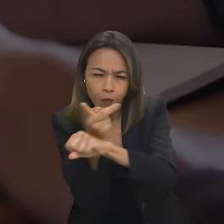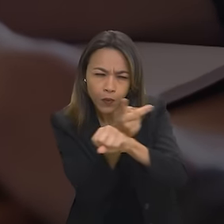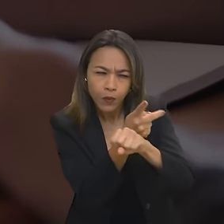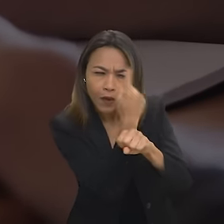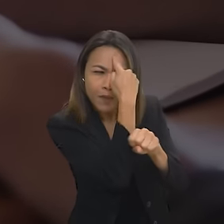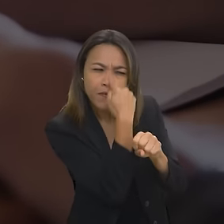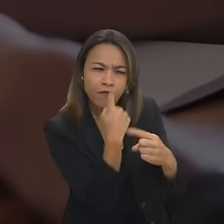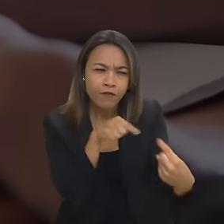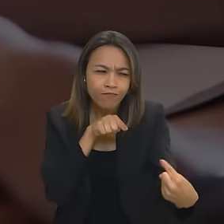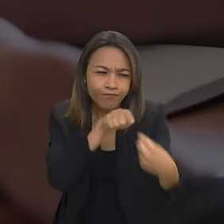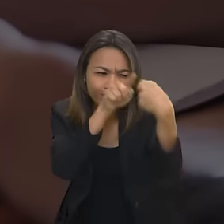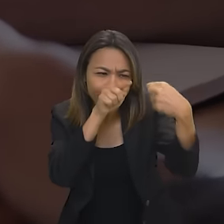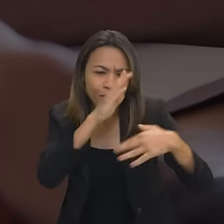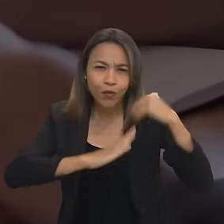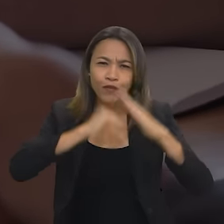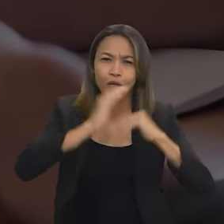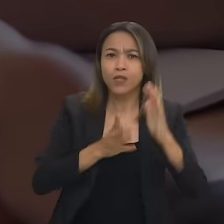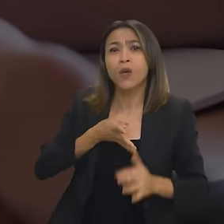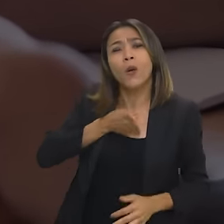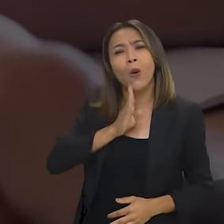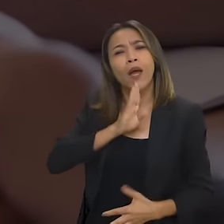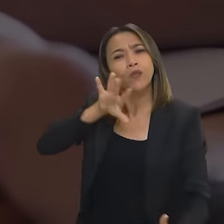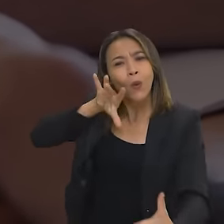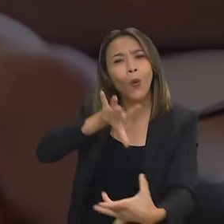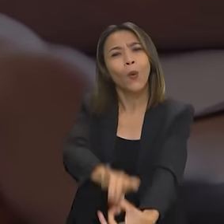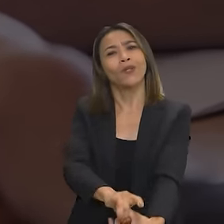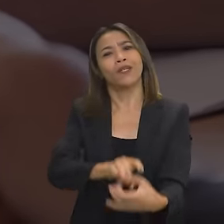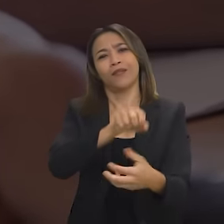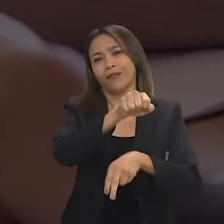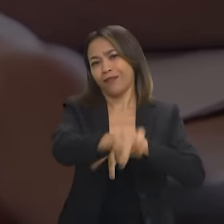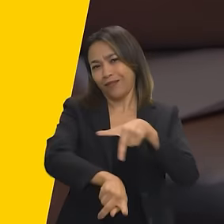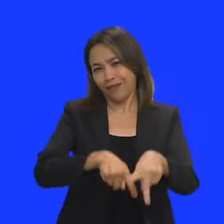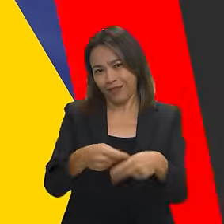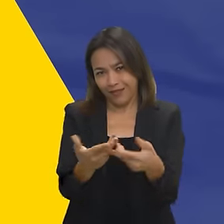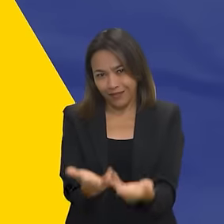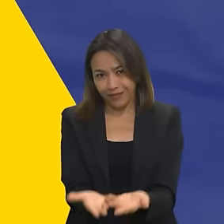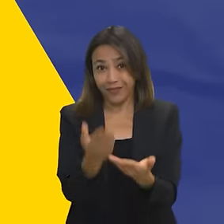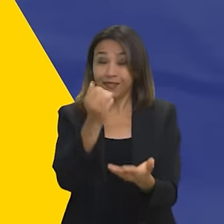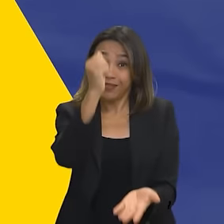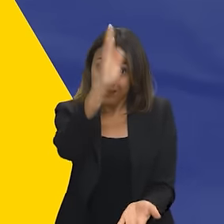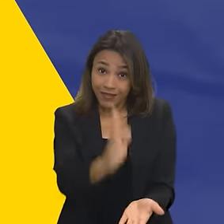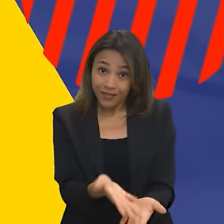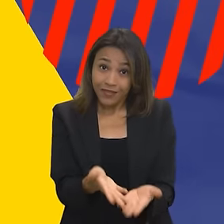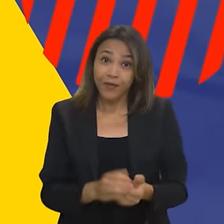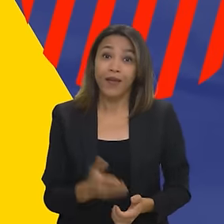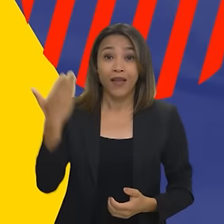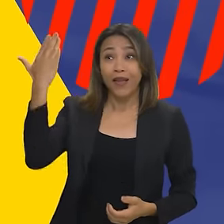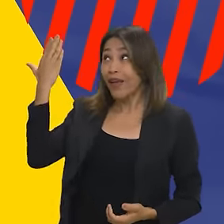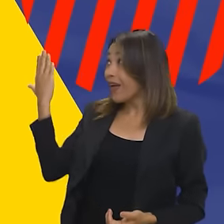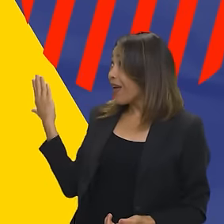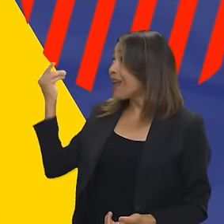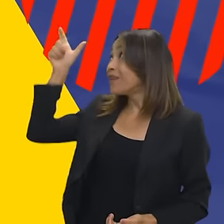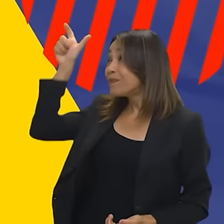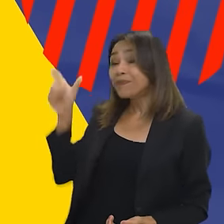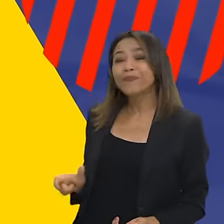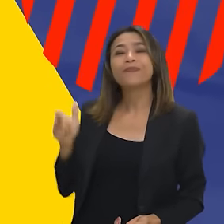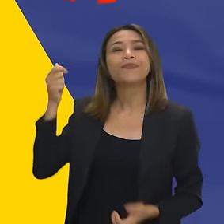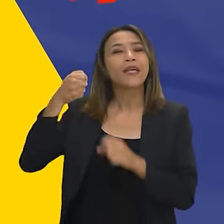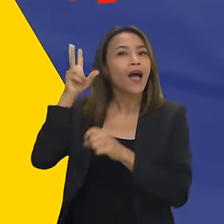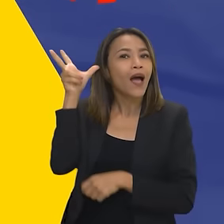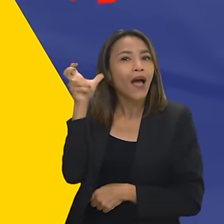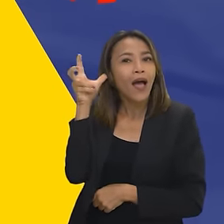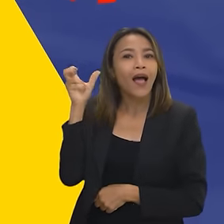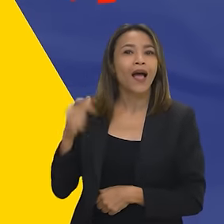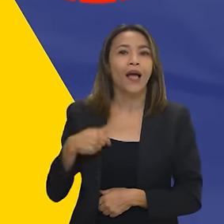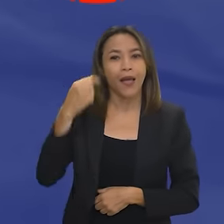profissionais que conheçam de perto a realidade do país. Eu sou Carolina Monteiro, uma mulher de pele branca,